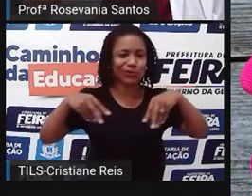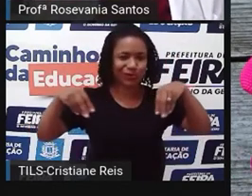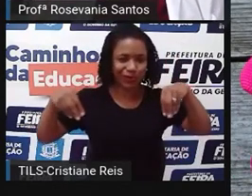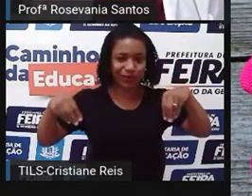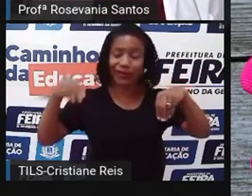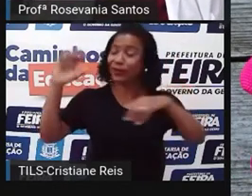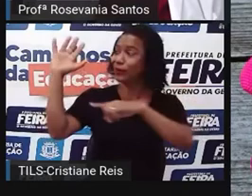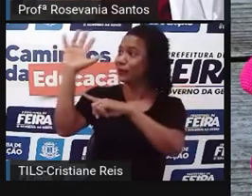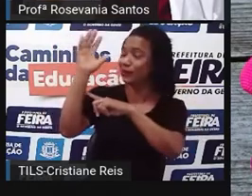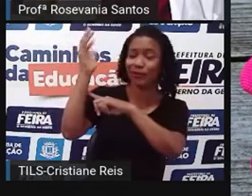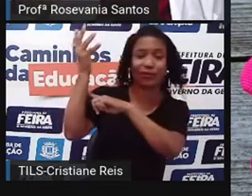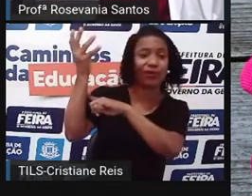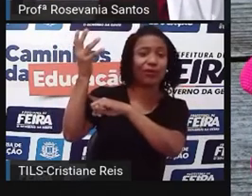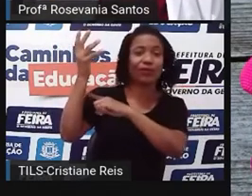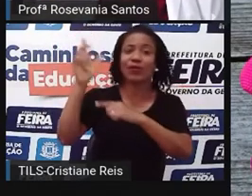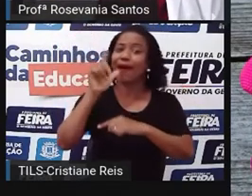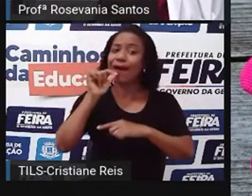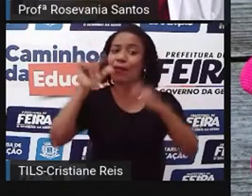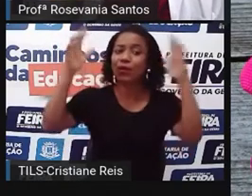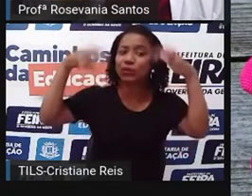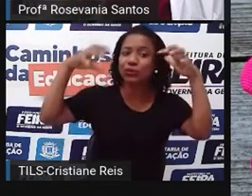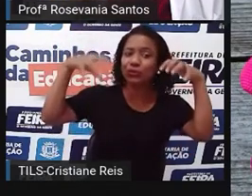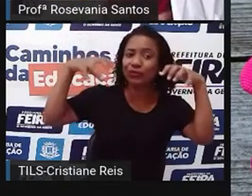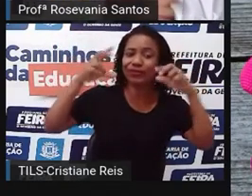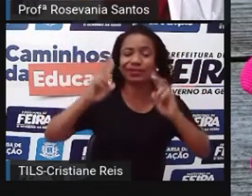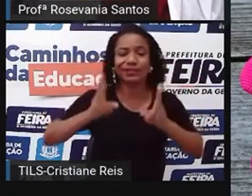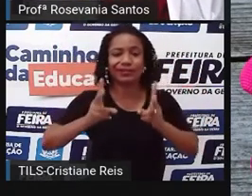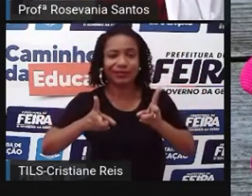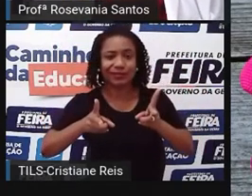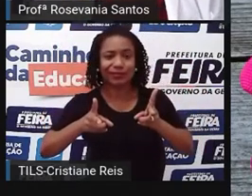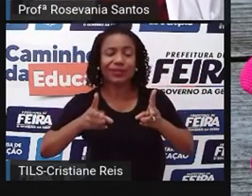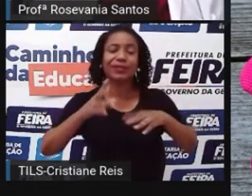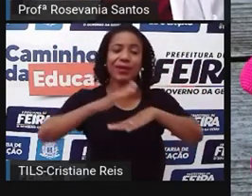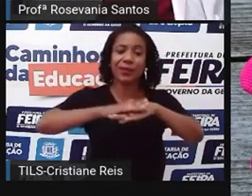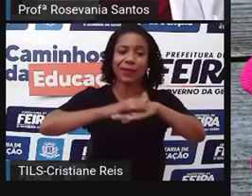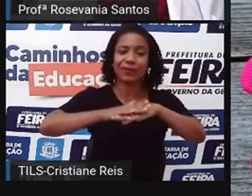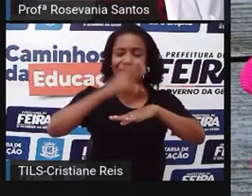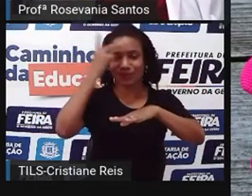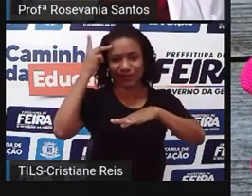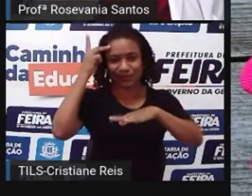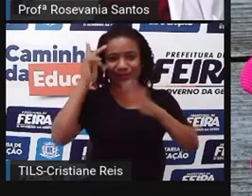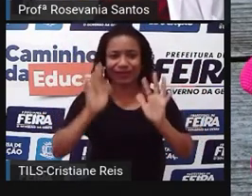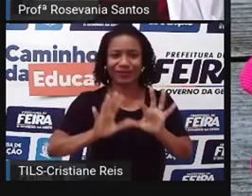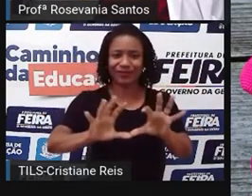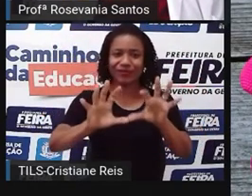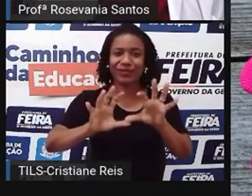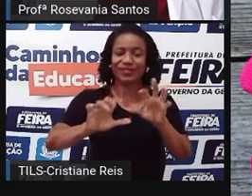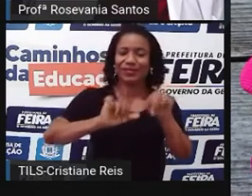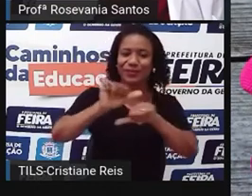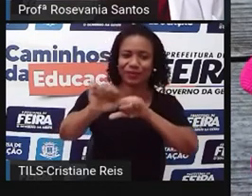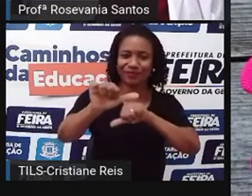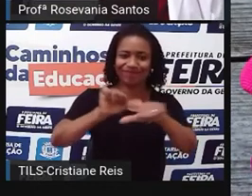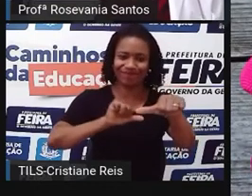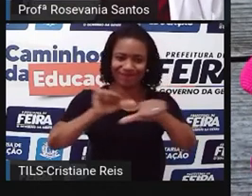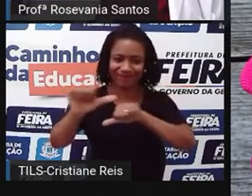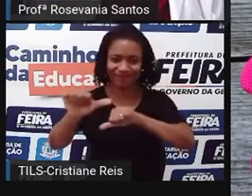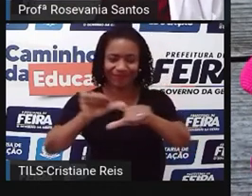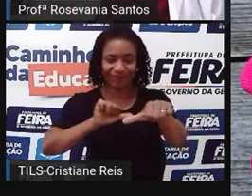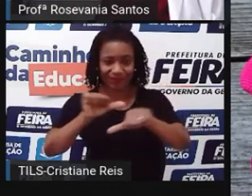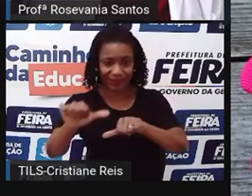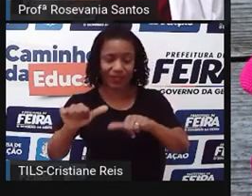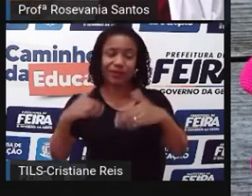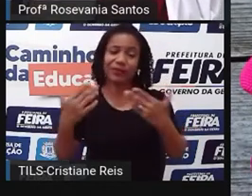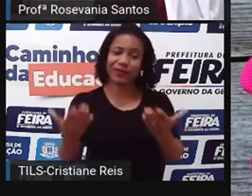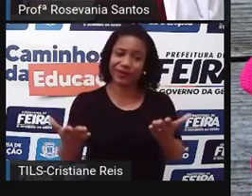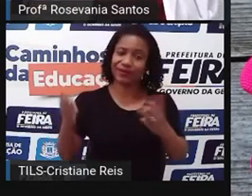do clima, da quantidade de água e da ação humana, o tipo de vegetação que nós vamos ter ali. Até porque nossa vegetação